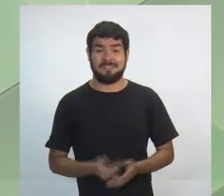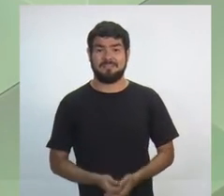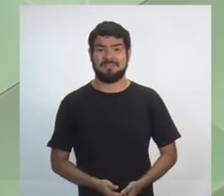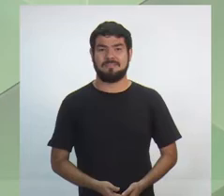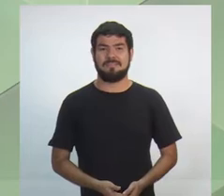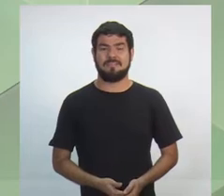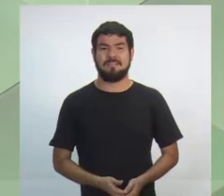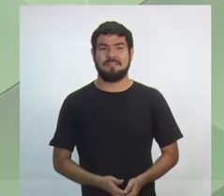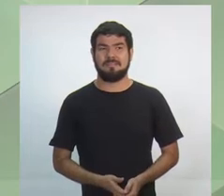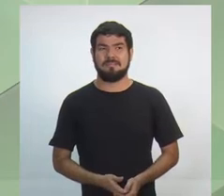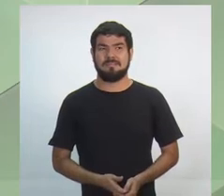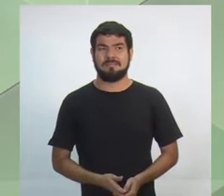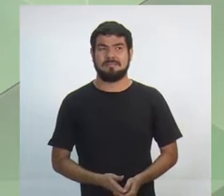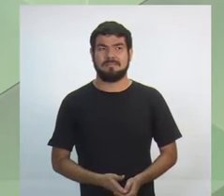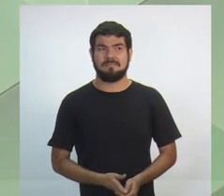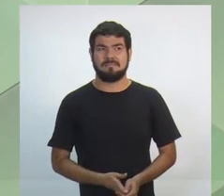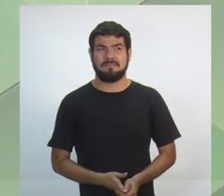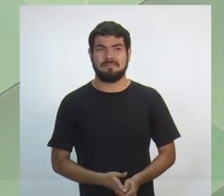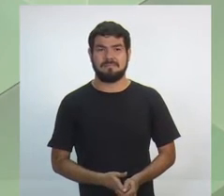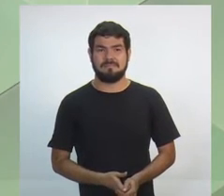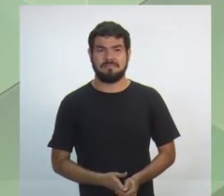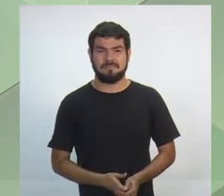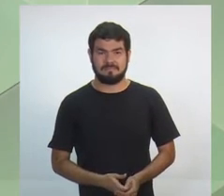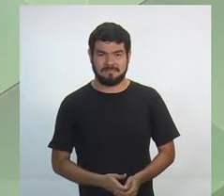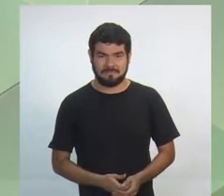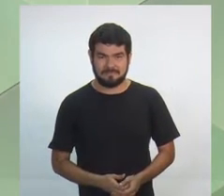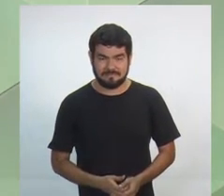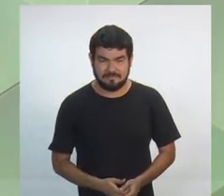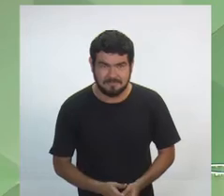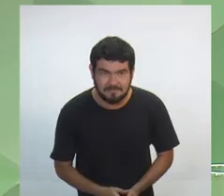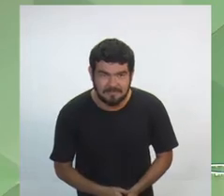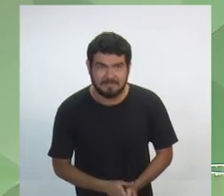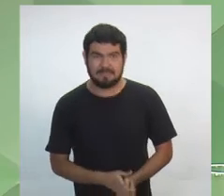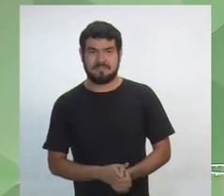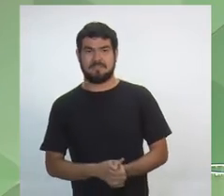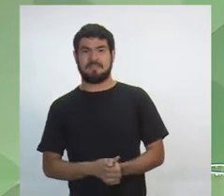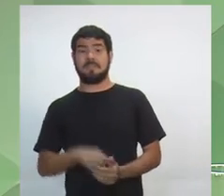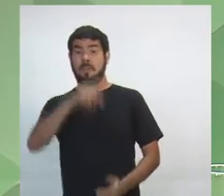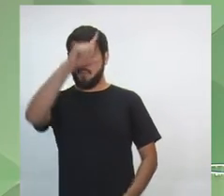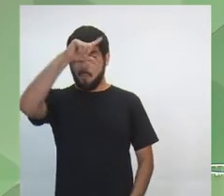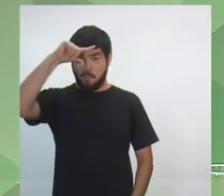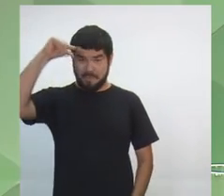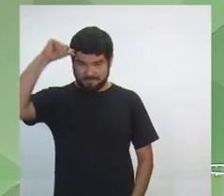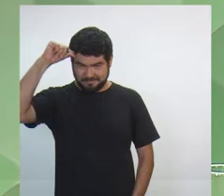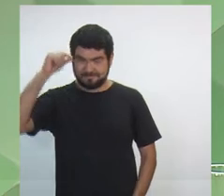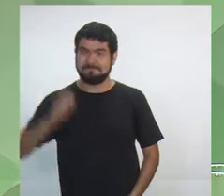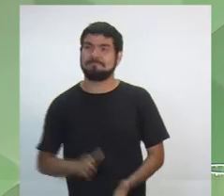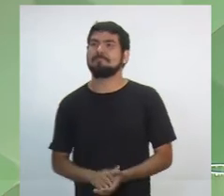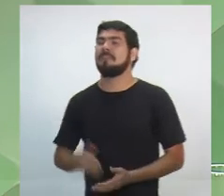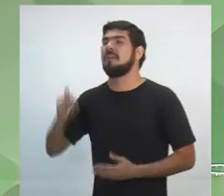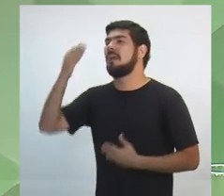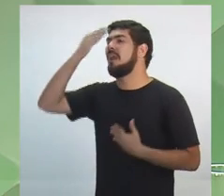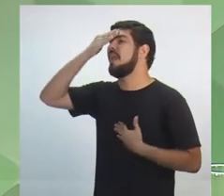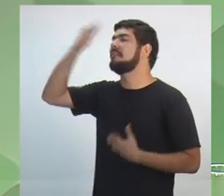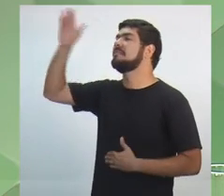Wilson Lima, do PSC. Cronômetro na tela, candidato. Eu quero agradecer a Deus.